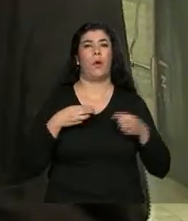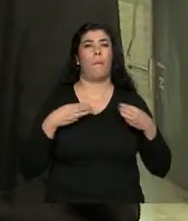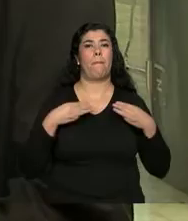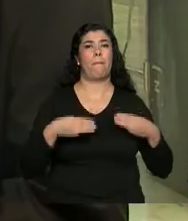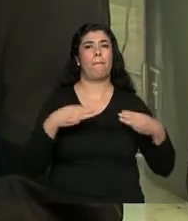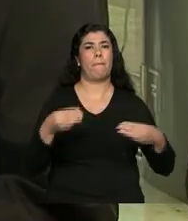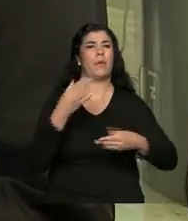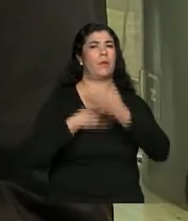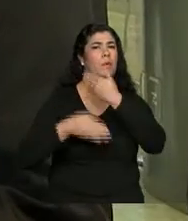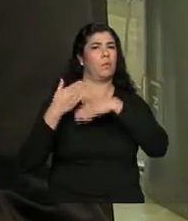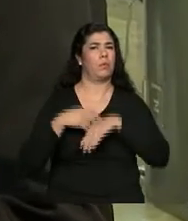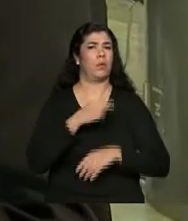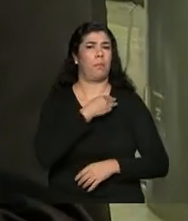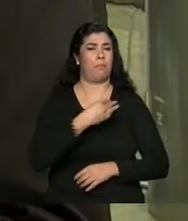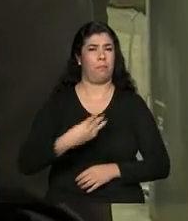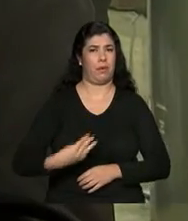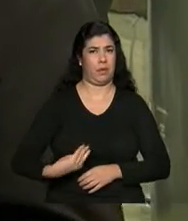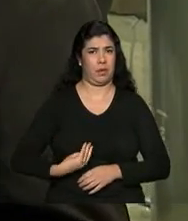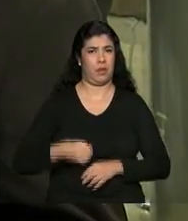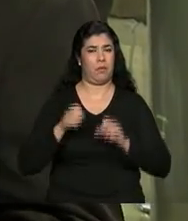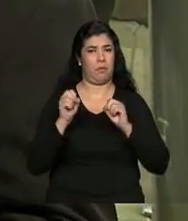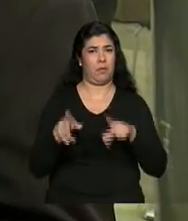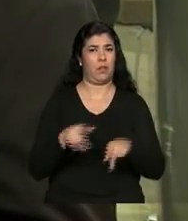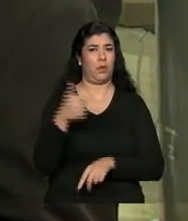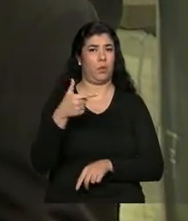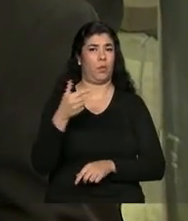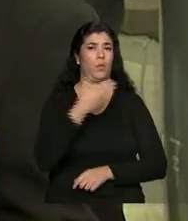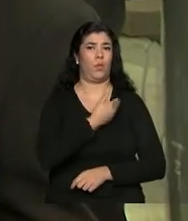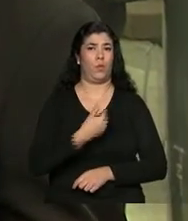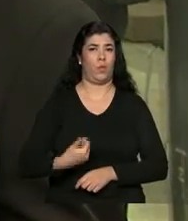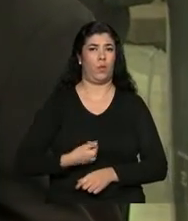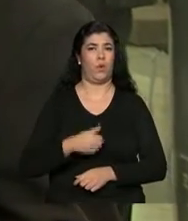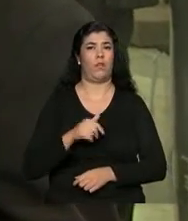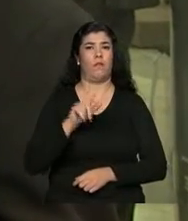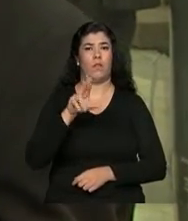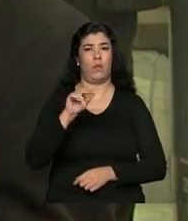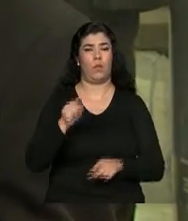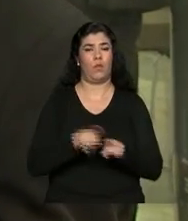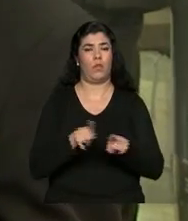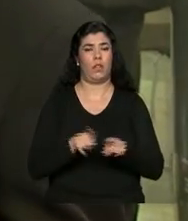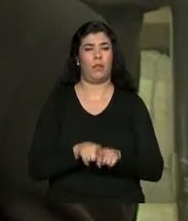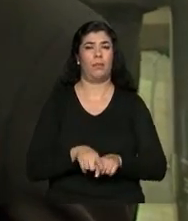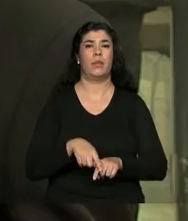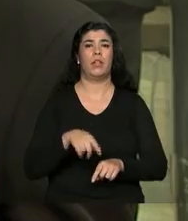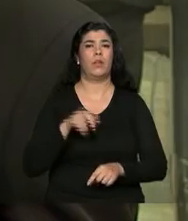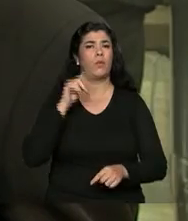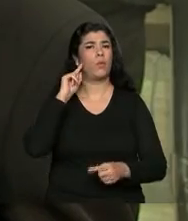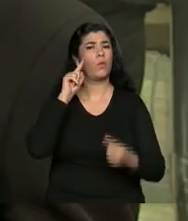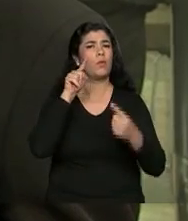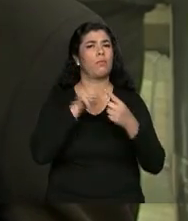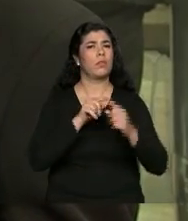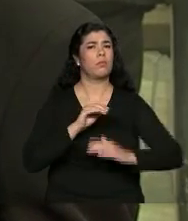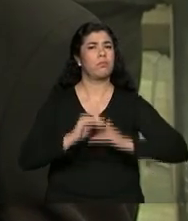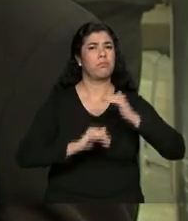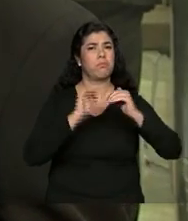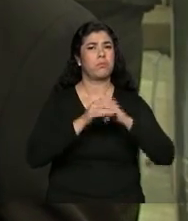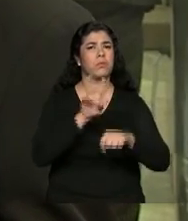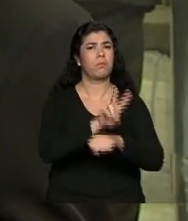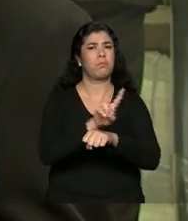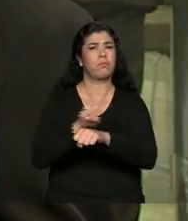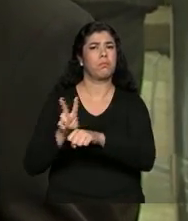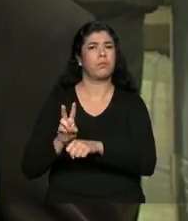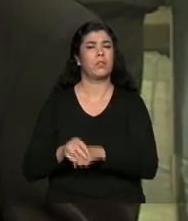Previdência no segundo governo Lula e uma das tarefas era exatamente ampliar a cobertura previdenciária.